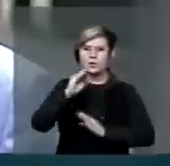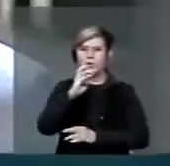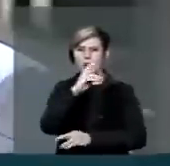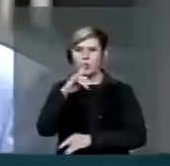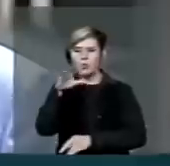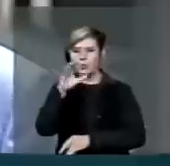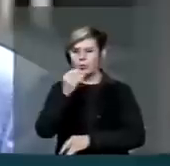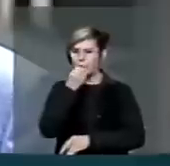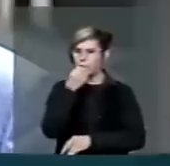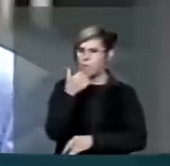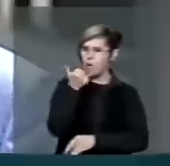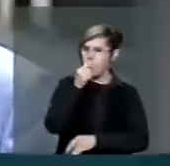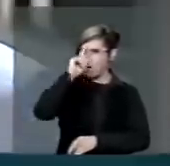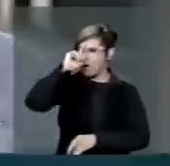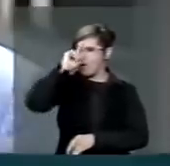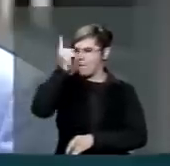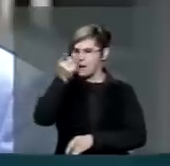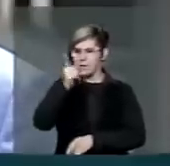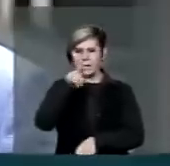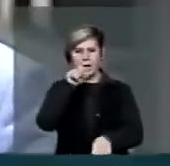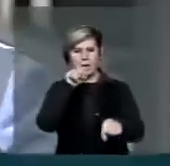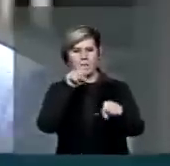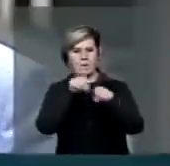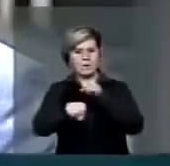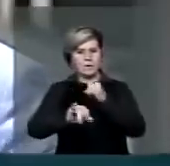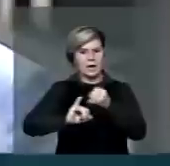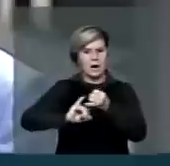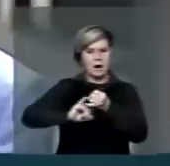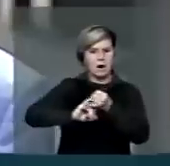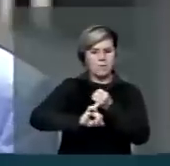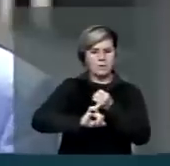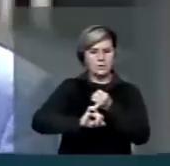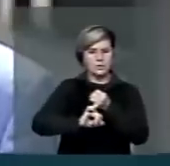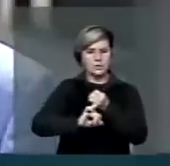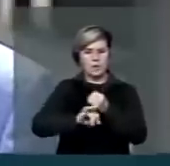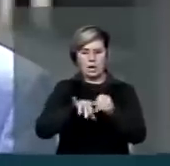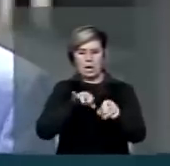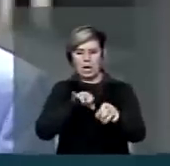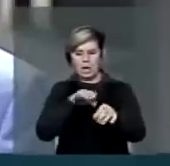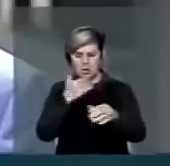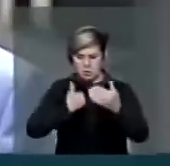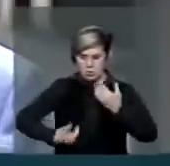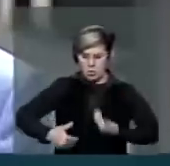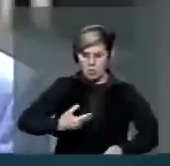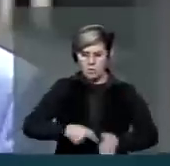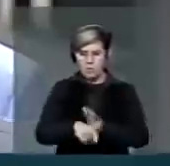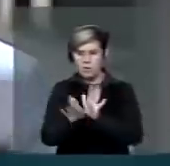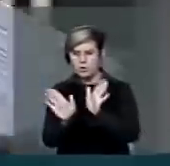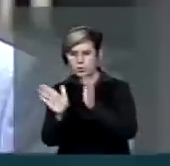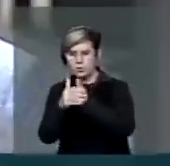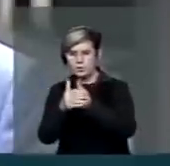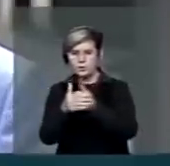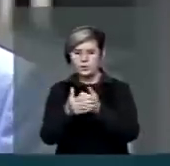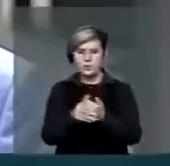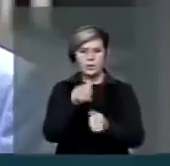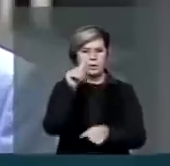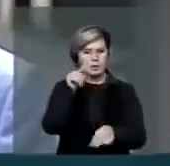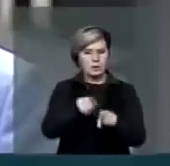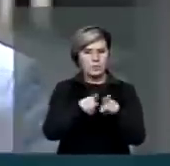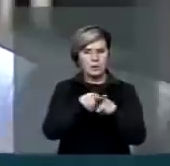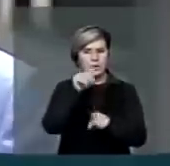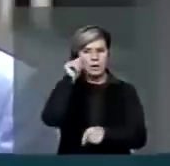a sua amante, esquarteja, esconde o corpo até hoje. A viúva do Max Naga,